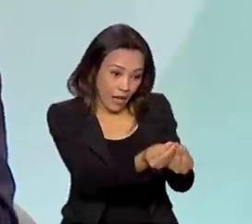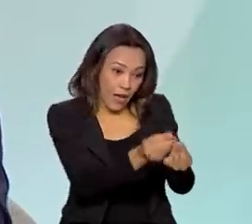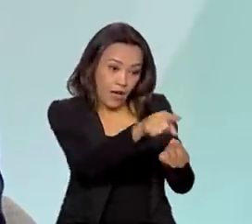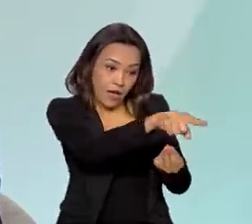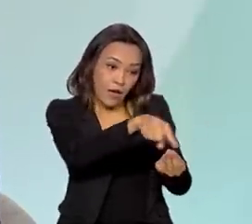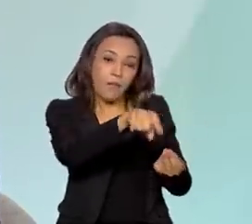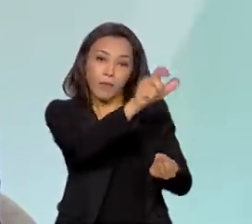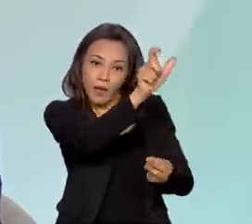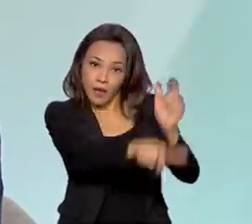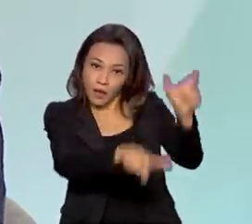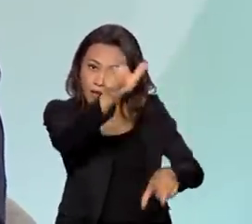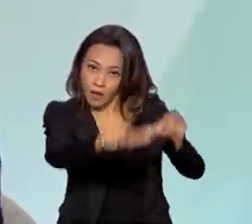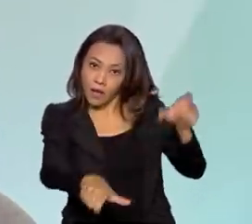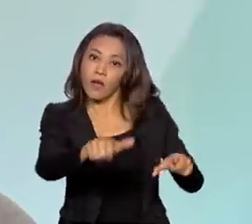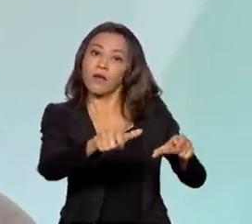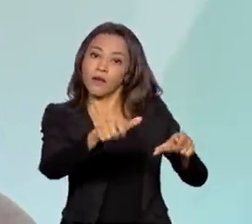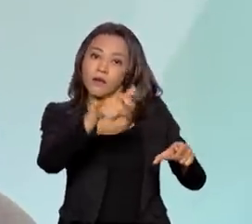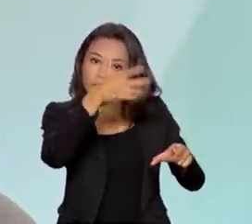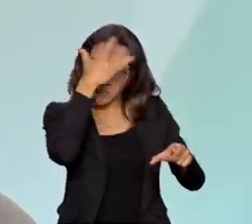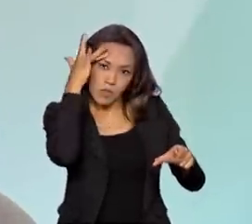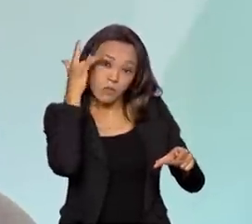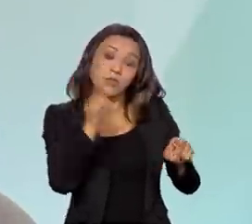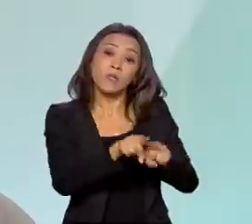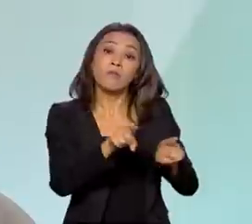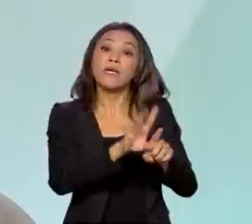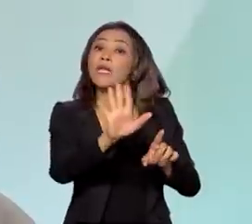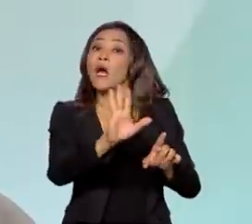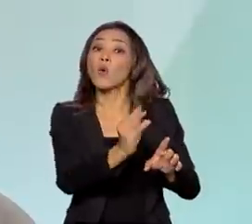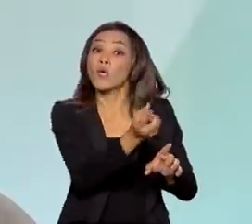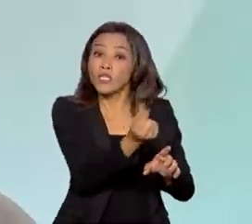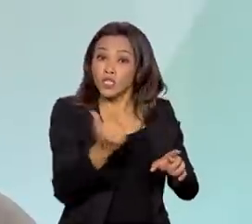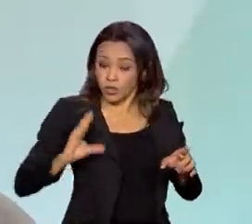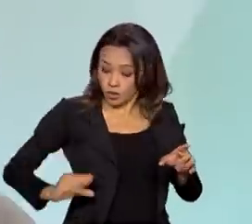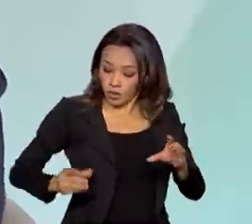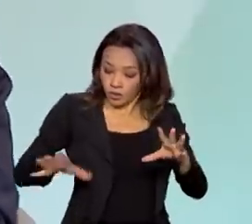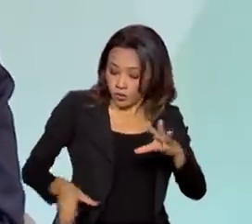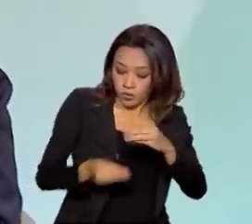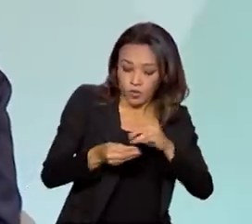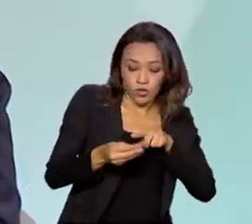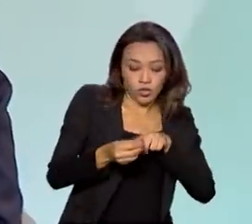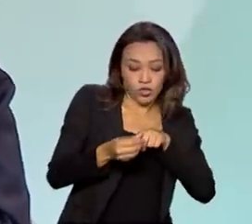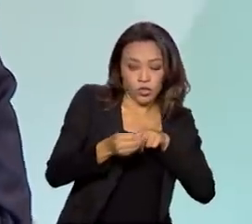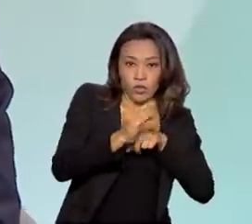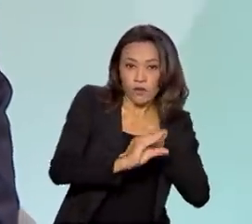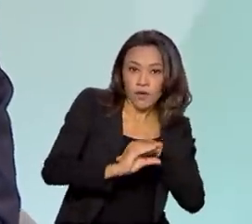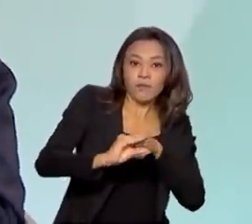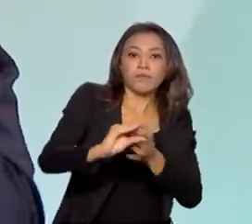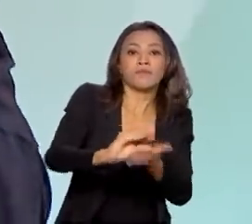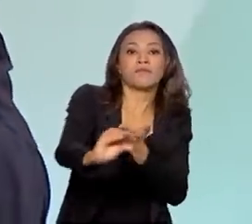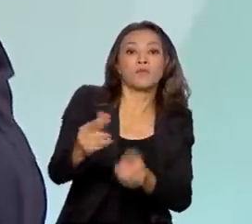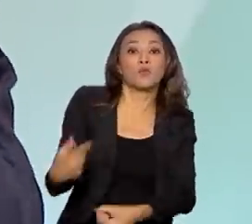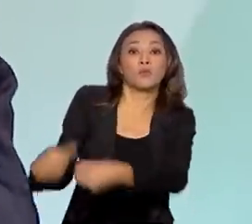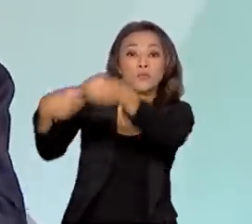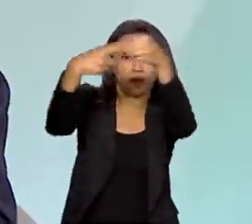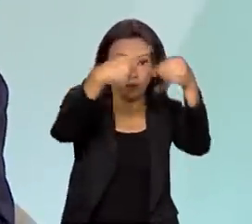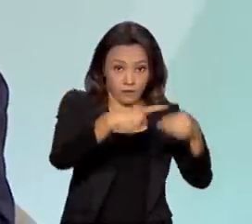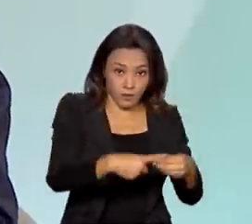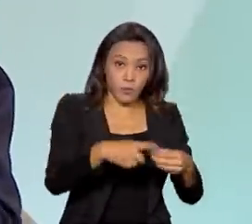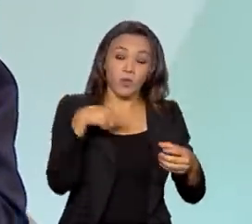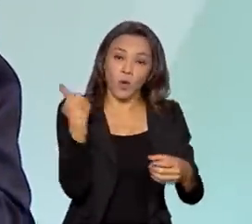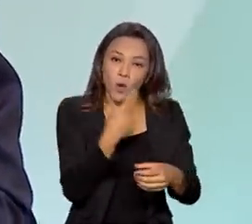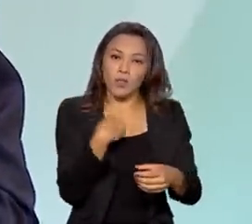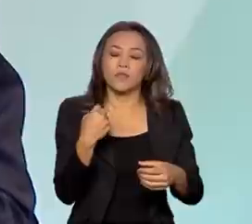destinemos essas unidades para o ente público local. Então, nós produzimos através do Orçamento Geral da União um parque